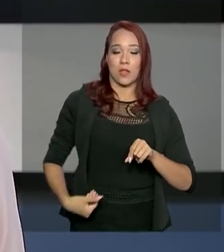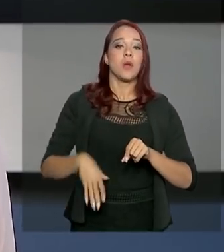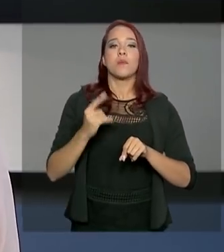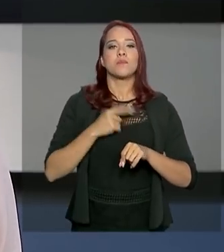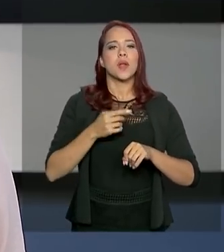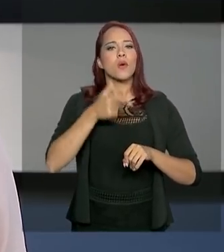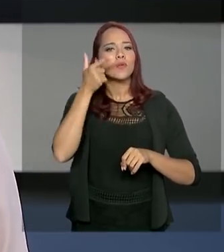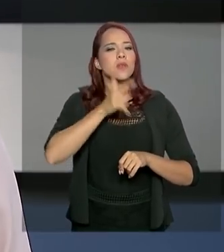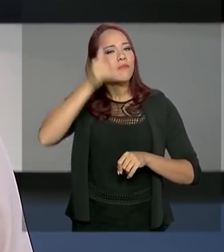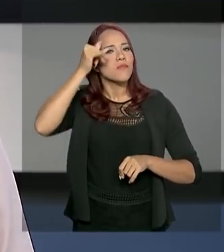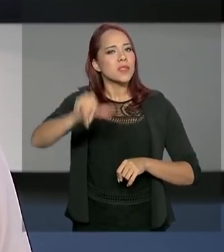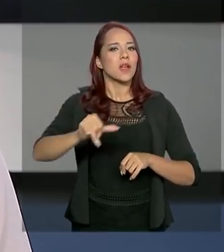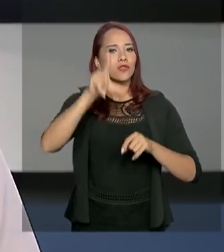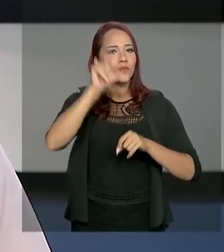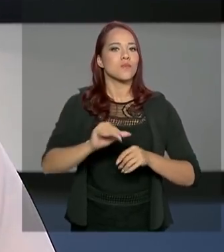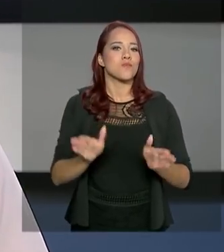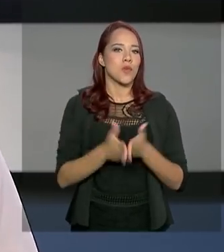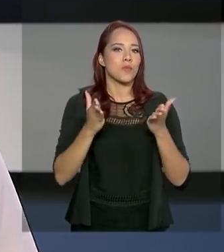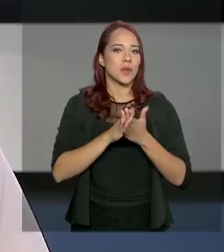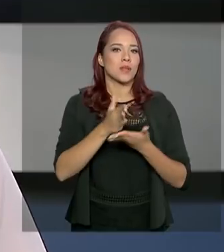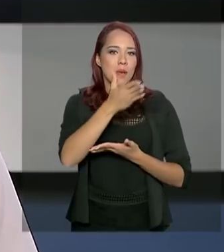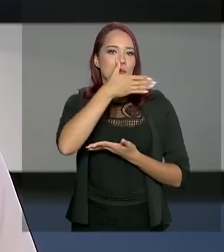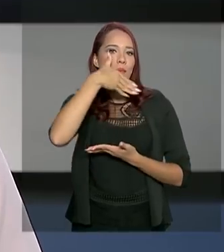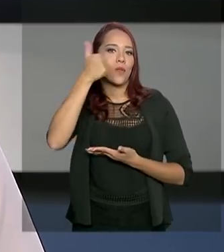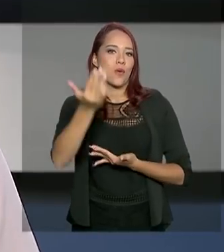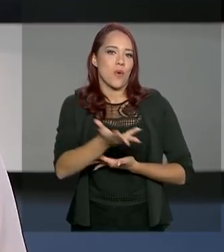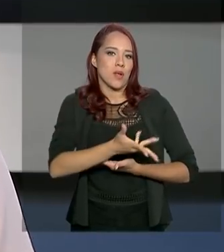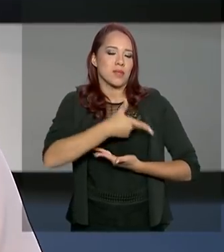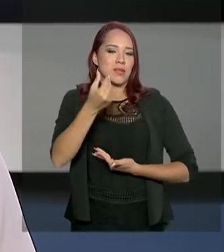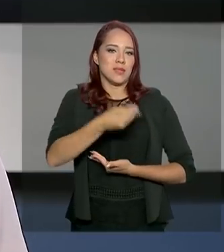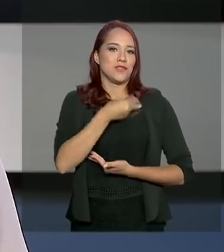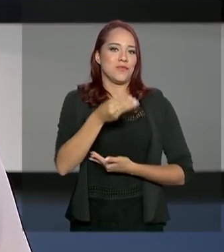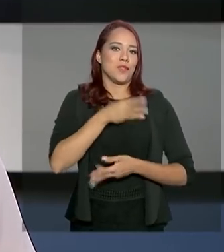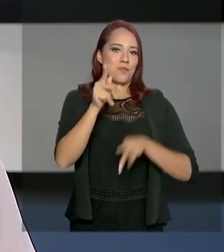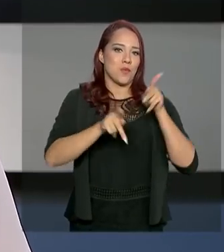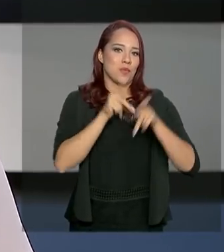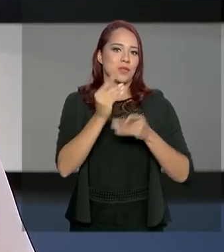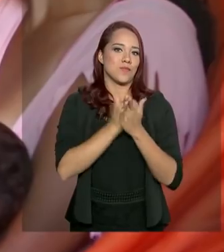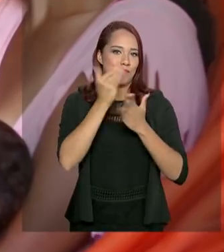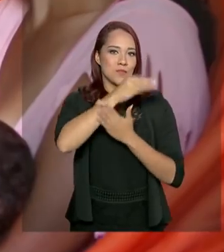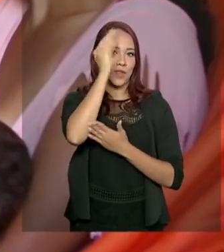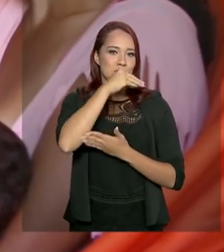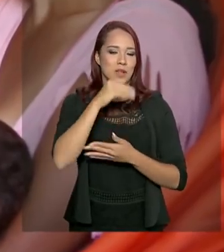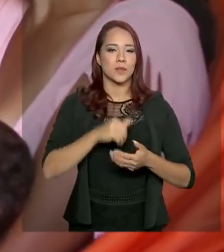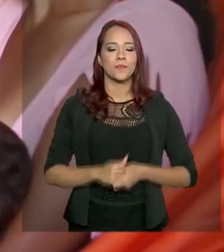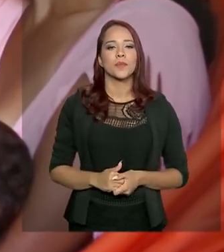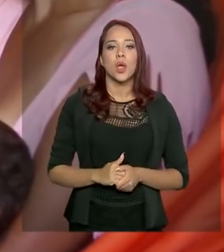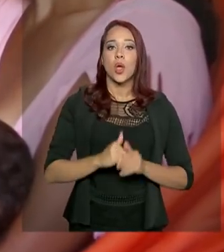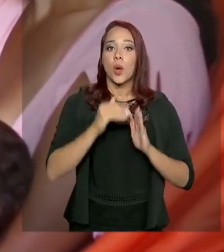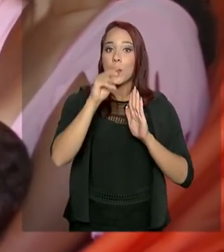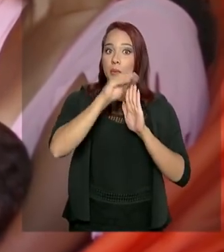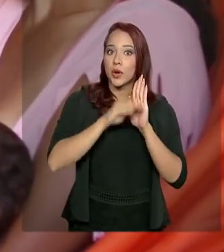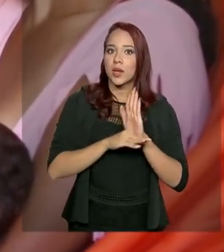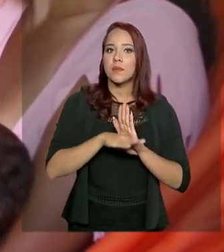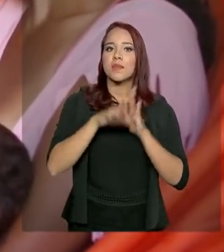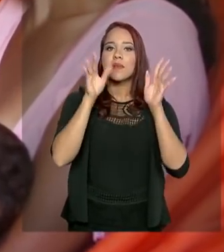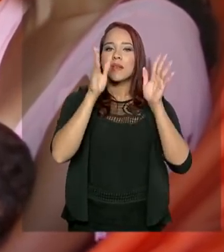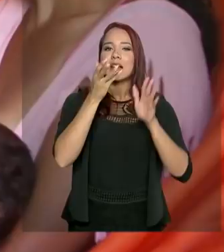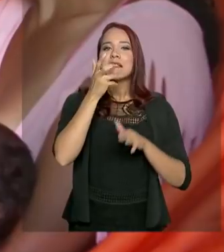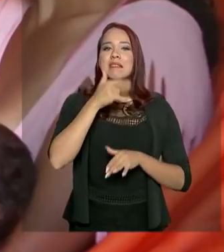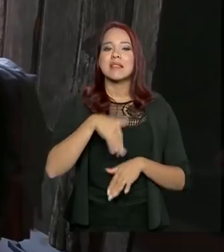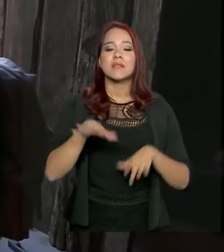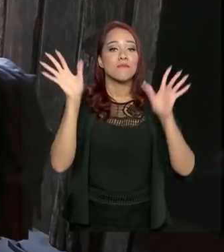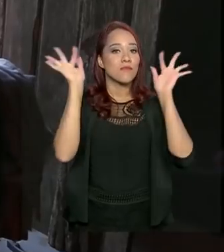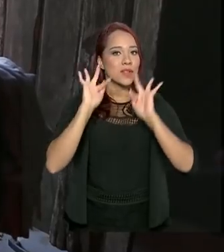superação da pobreza e melhoria da qualidade de vida da população mais vulnerável. O programa Criança Feliz, do governo